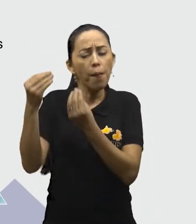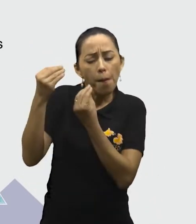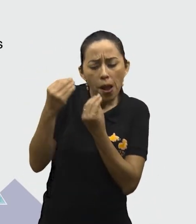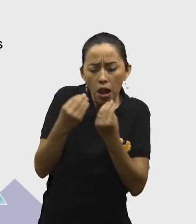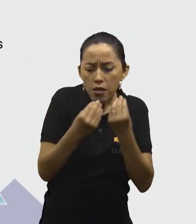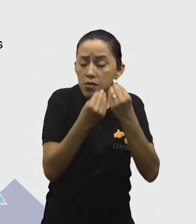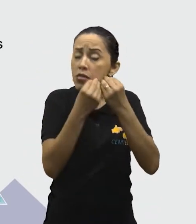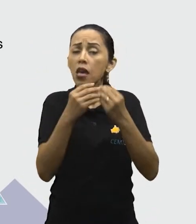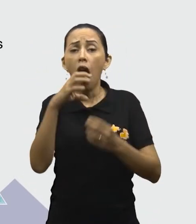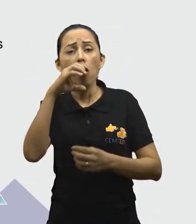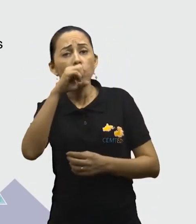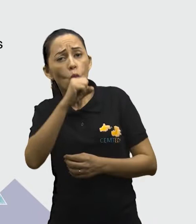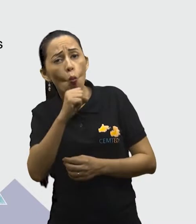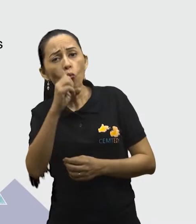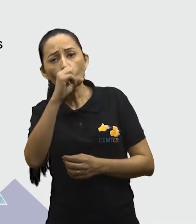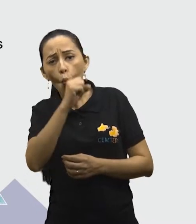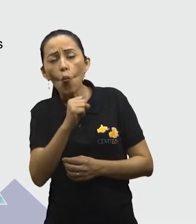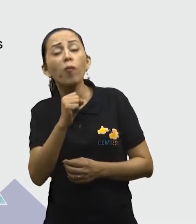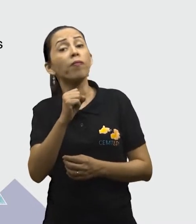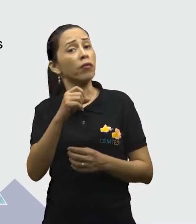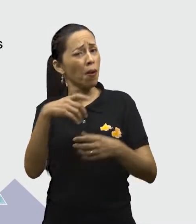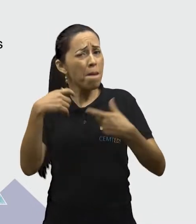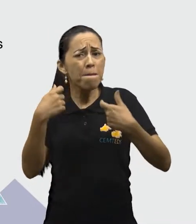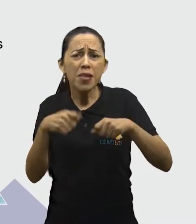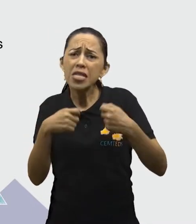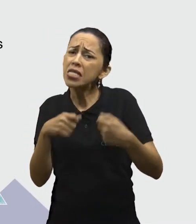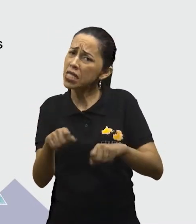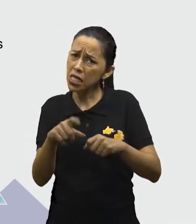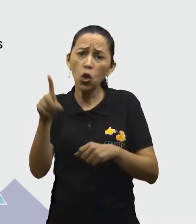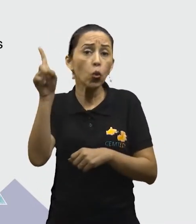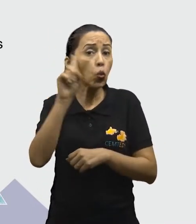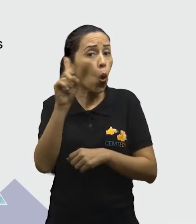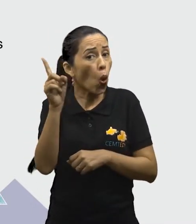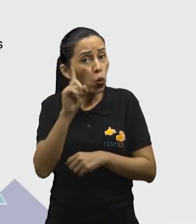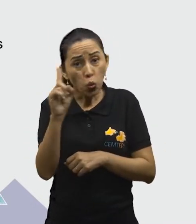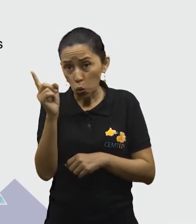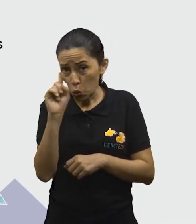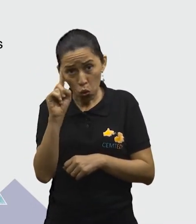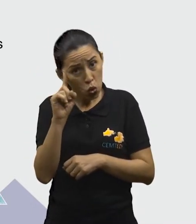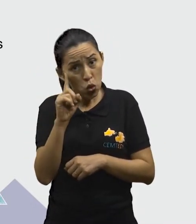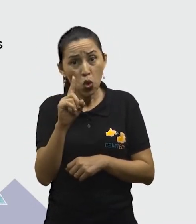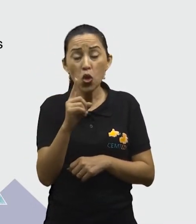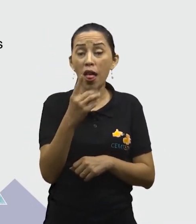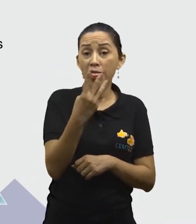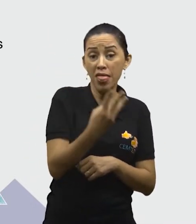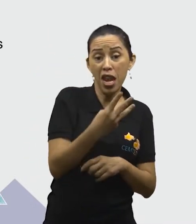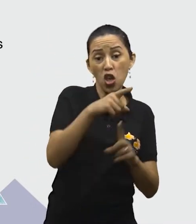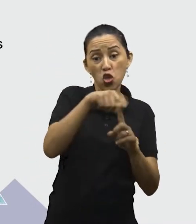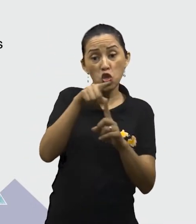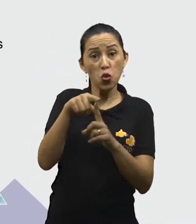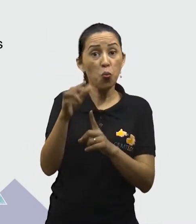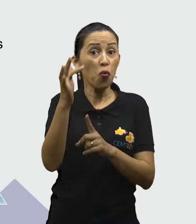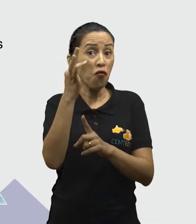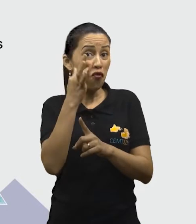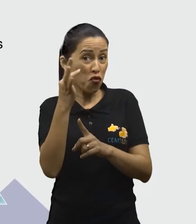menos, no mínimo, de três porções de frutas, há cinco porções, e verduras e legumes, cinco porções ao